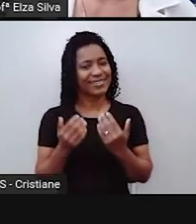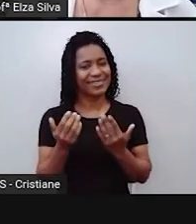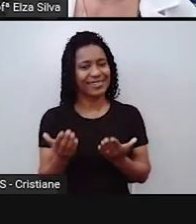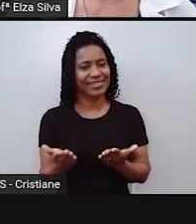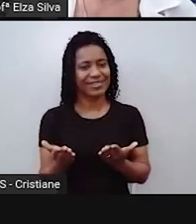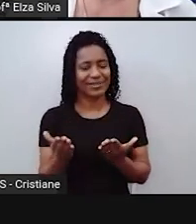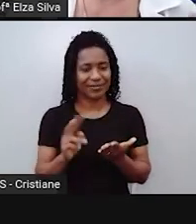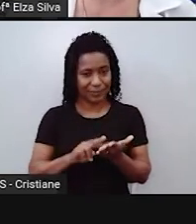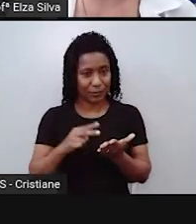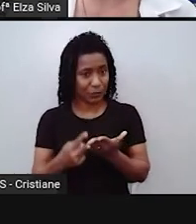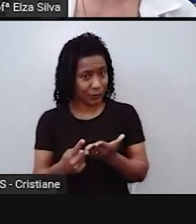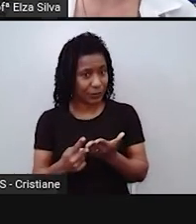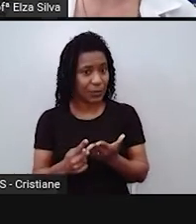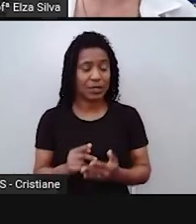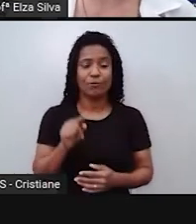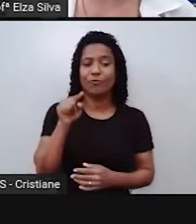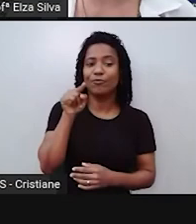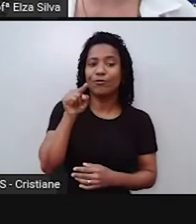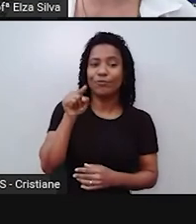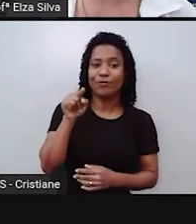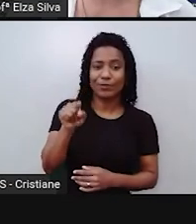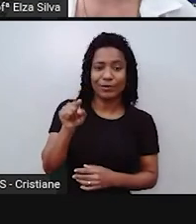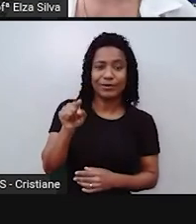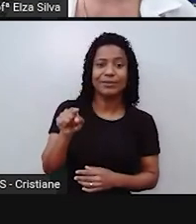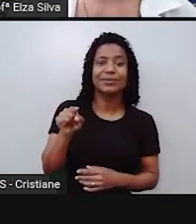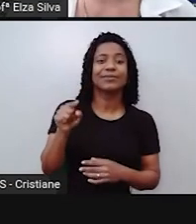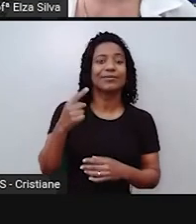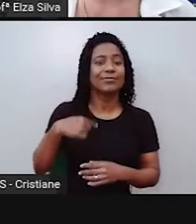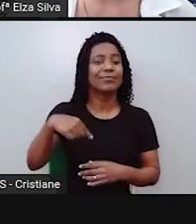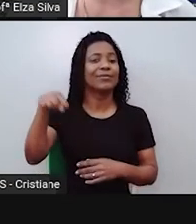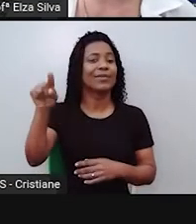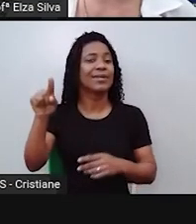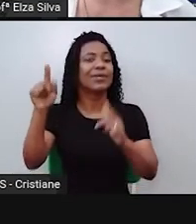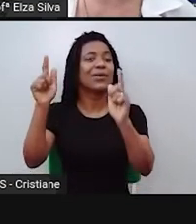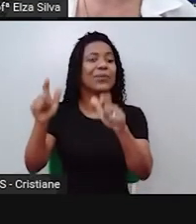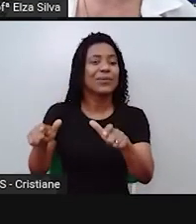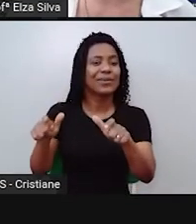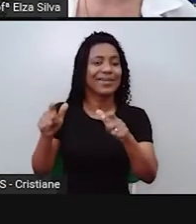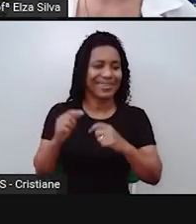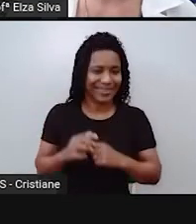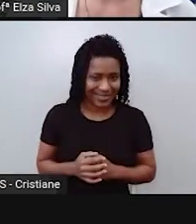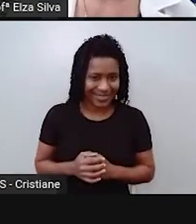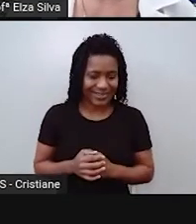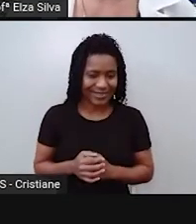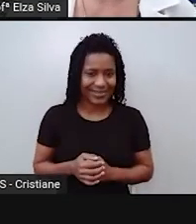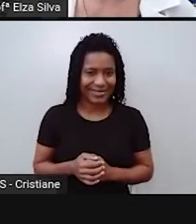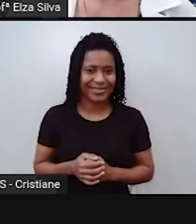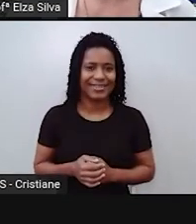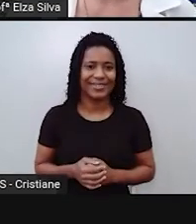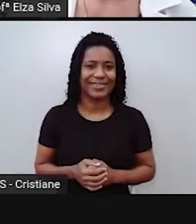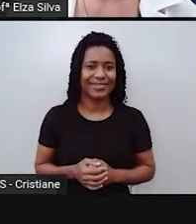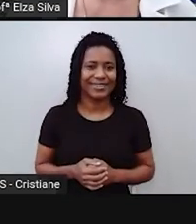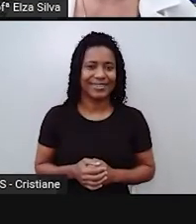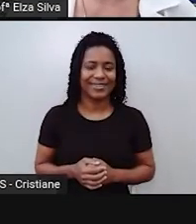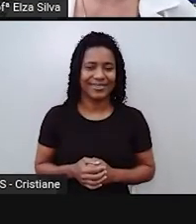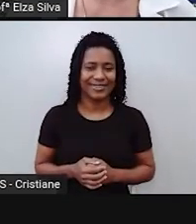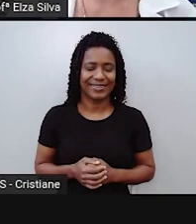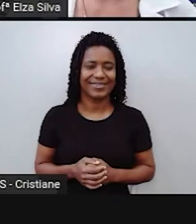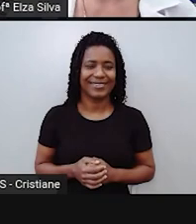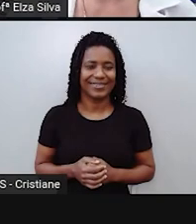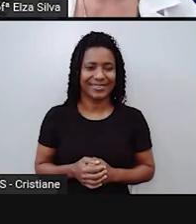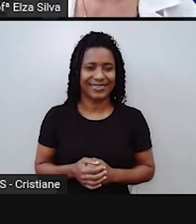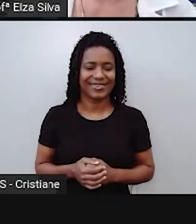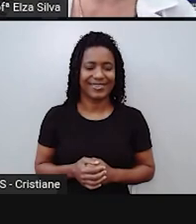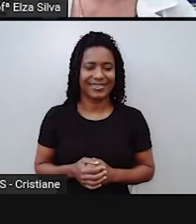Onde você vai estacionar? Just a moment. Número 4. Sorry.